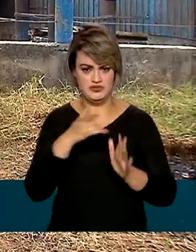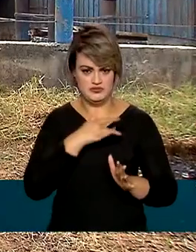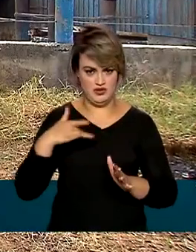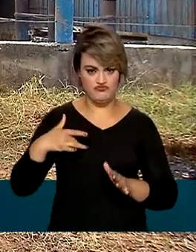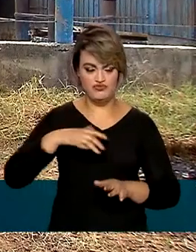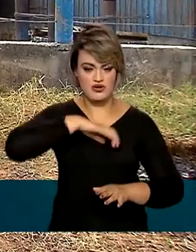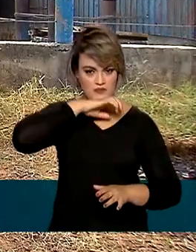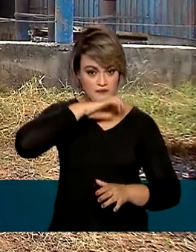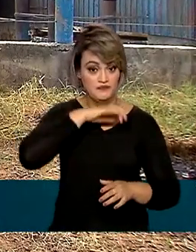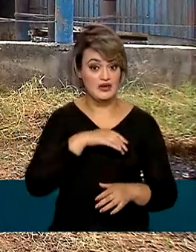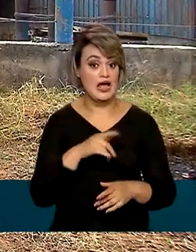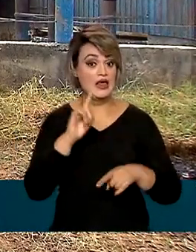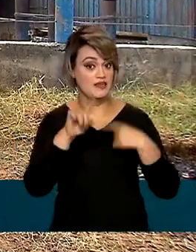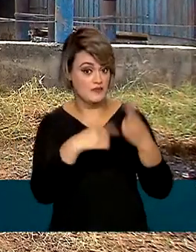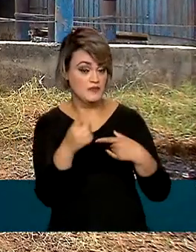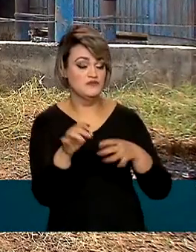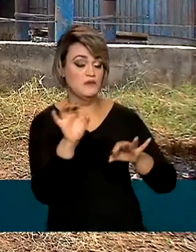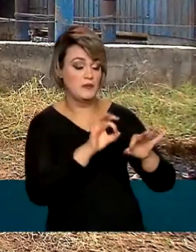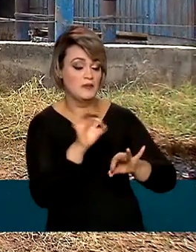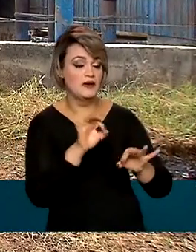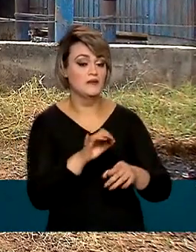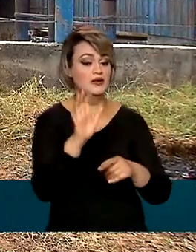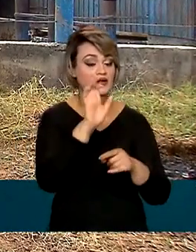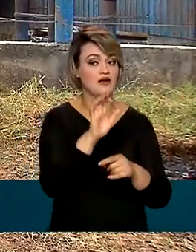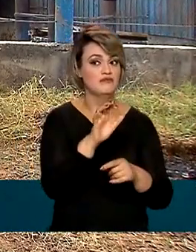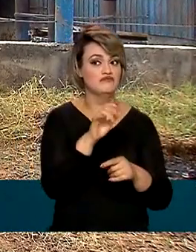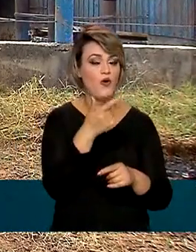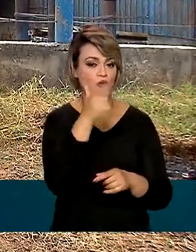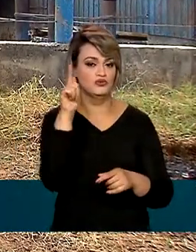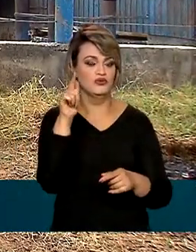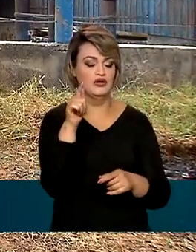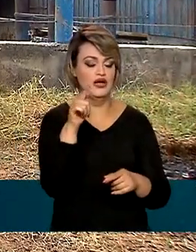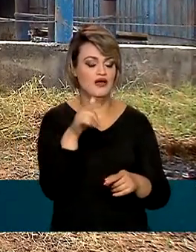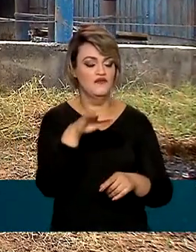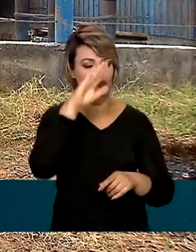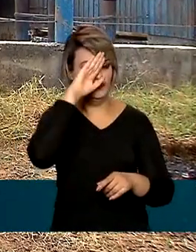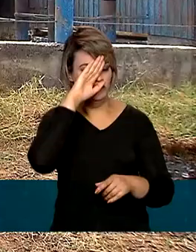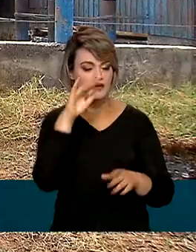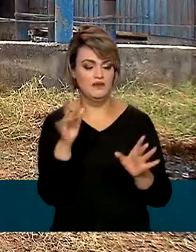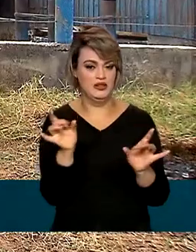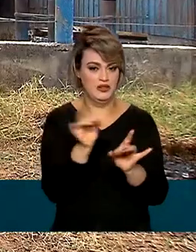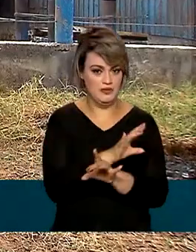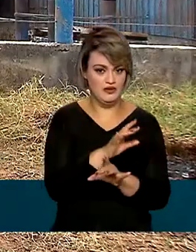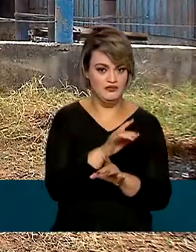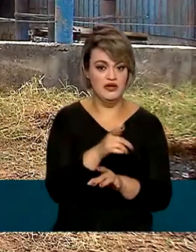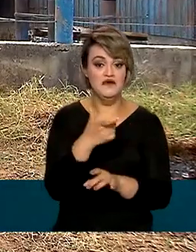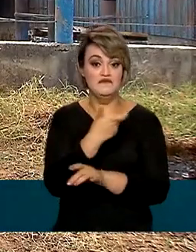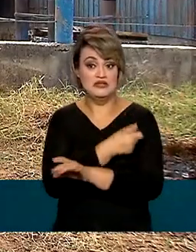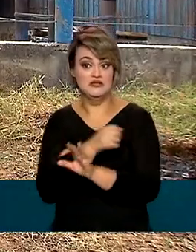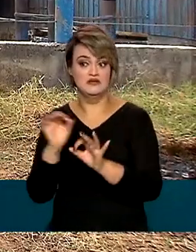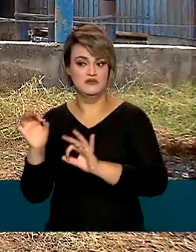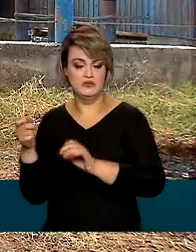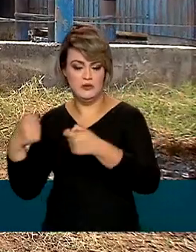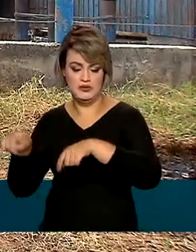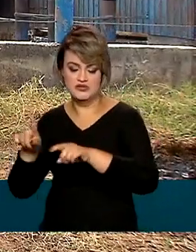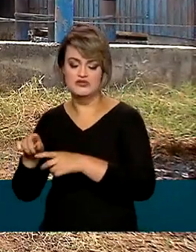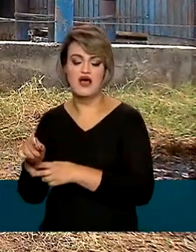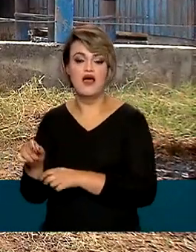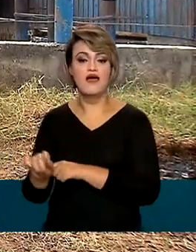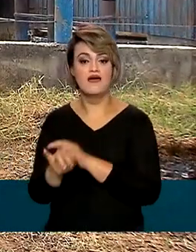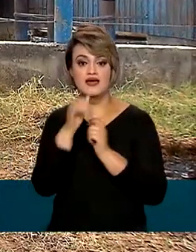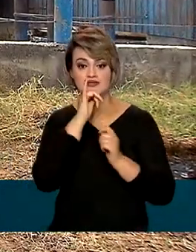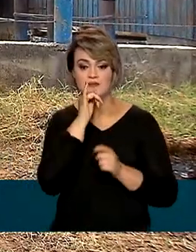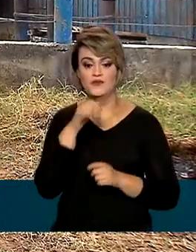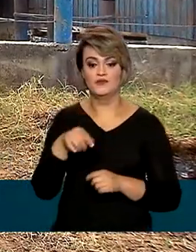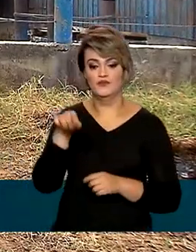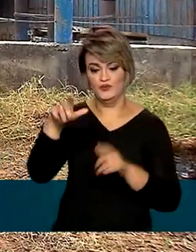agora se preparam para mudar de status para livres de febre aftosa sem vacinação, como é o caso